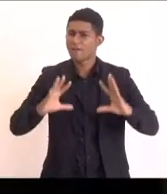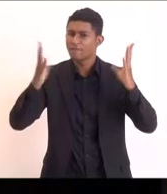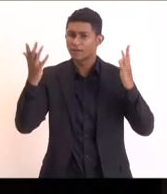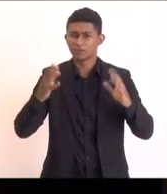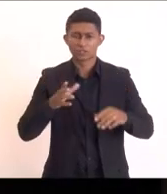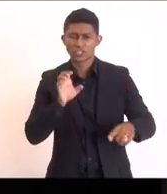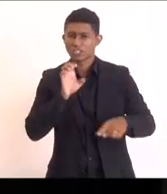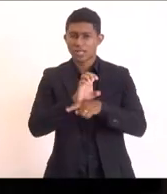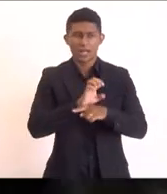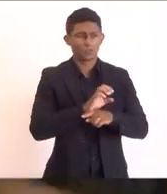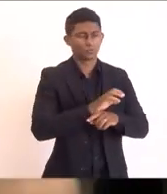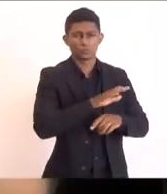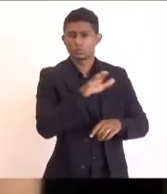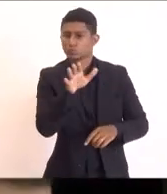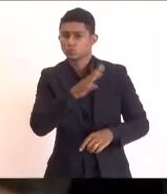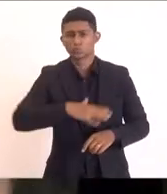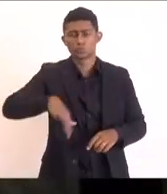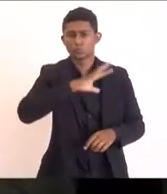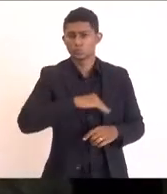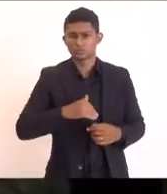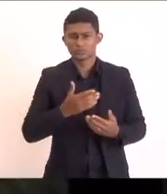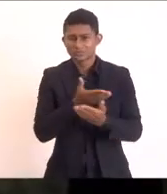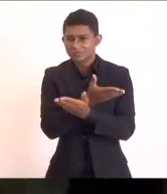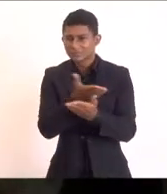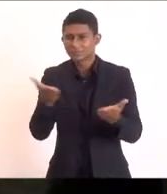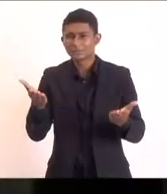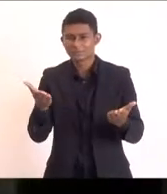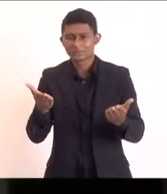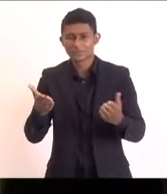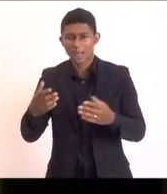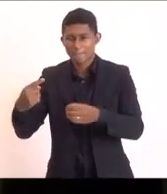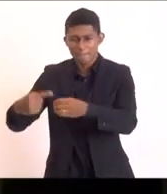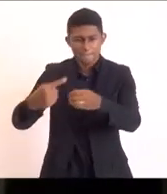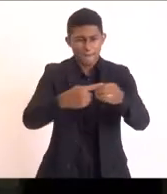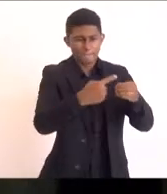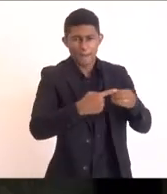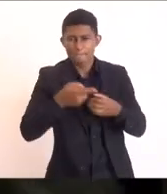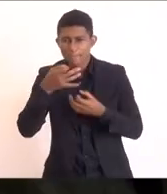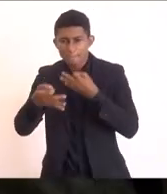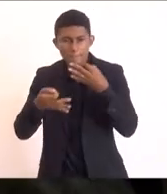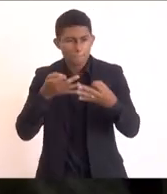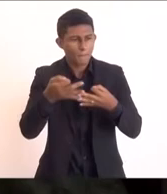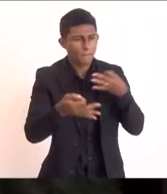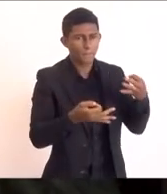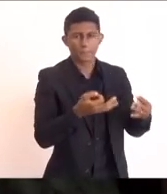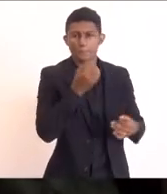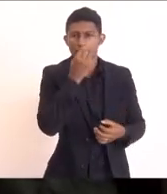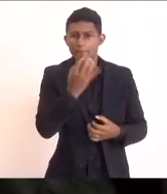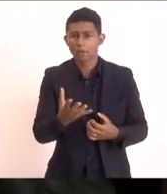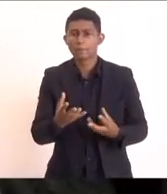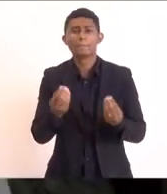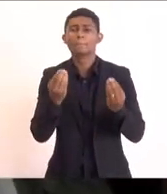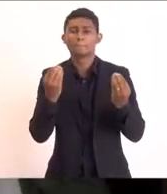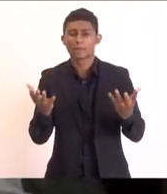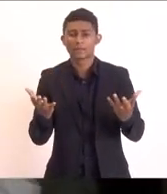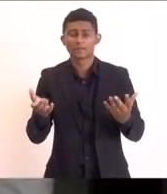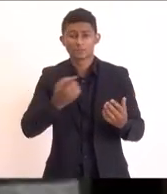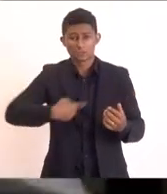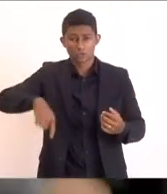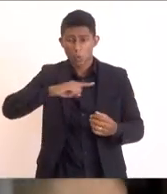em todo o estado ouvindo todas as demandas aqui regionais para que a gente possa com certeza